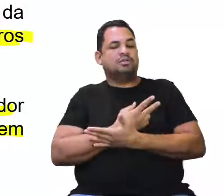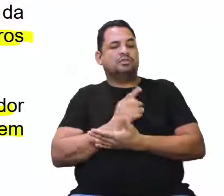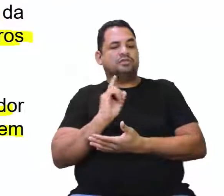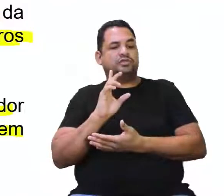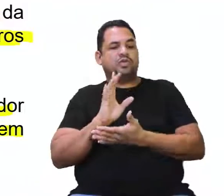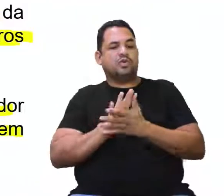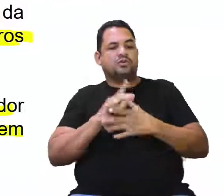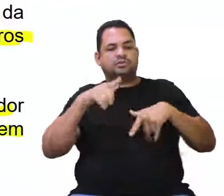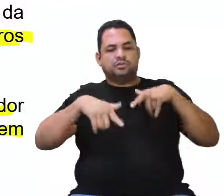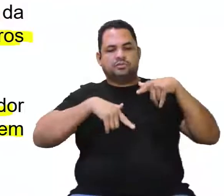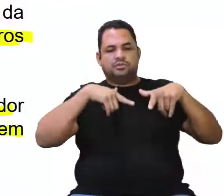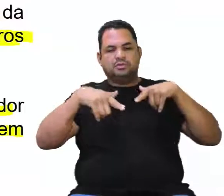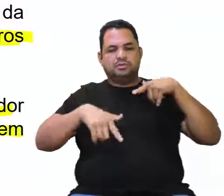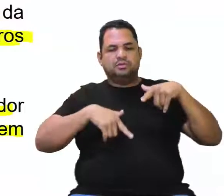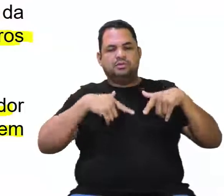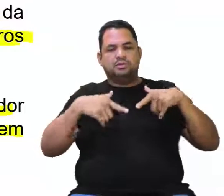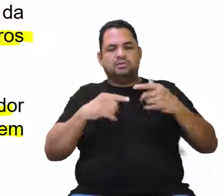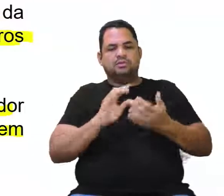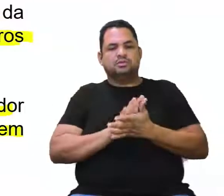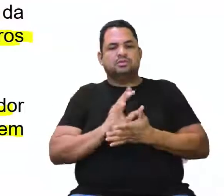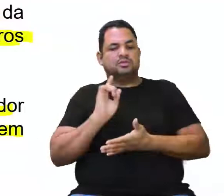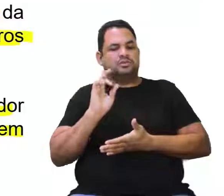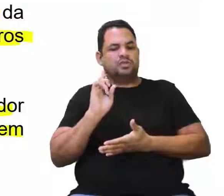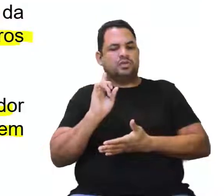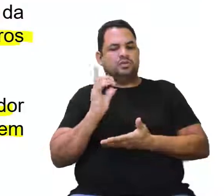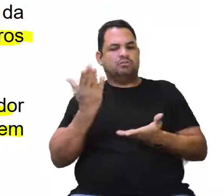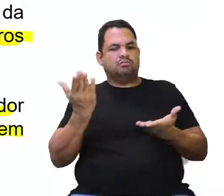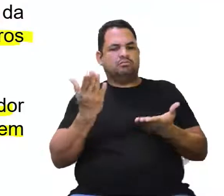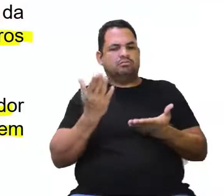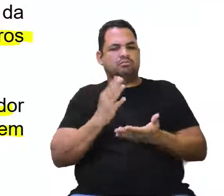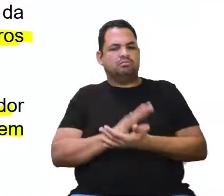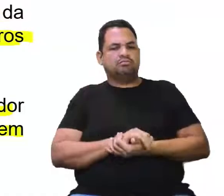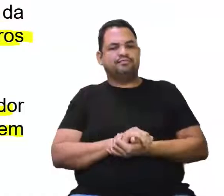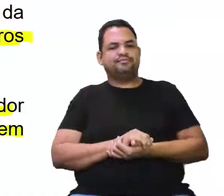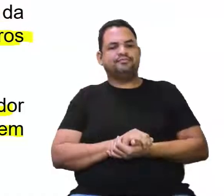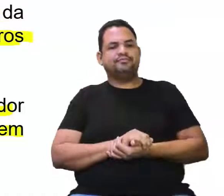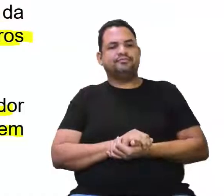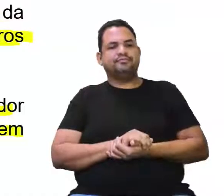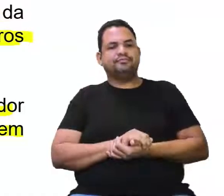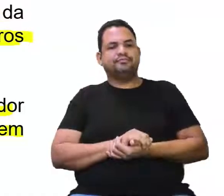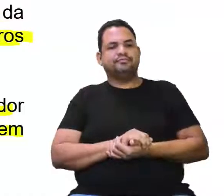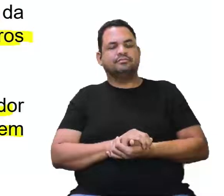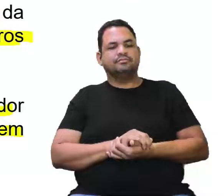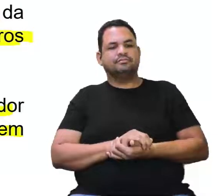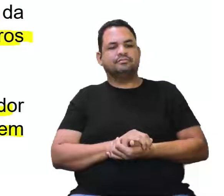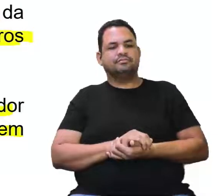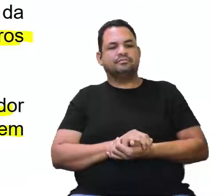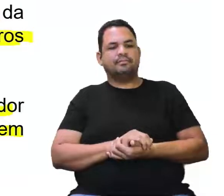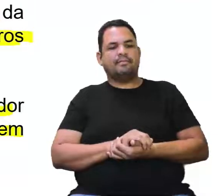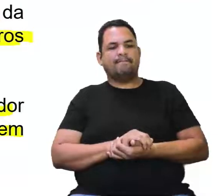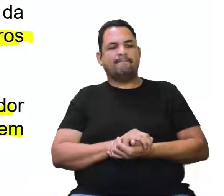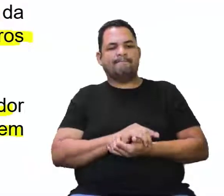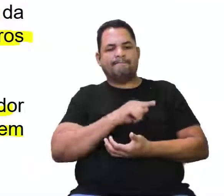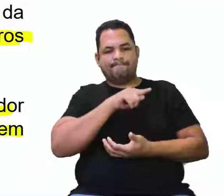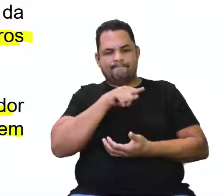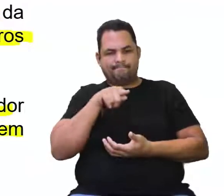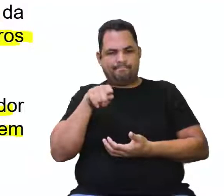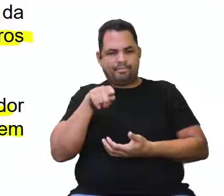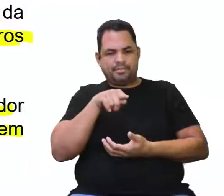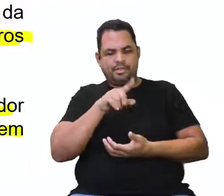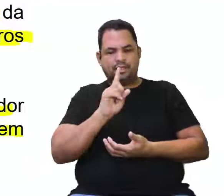trabalhadores. Olha. Apenas. Essa aqui, eu vou até deixar marcado, apenas